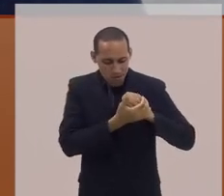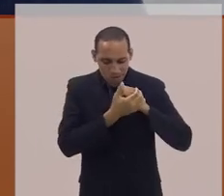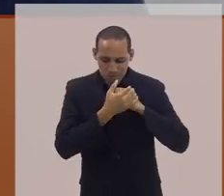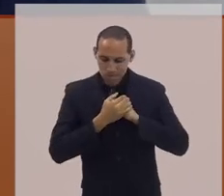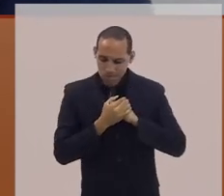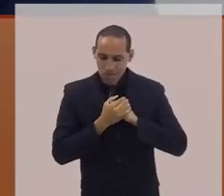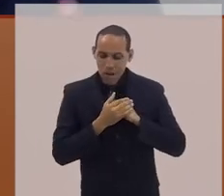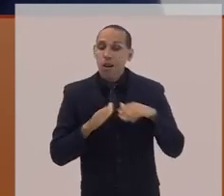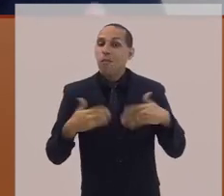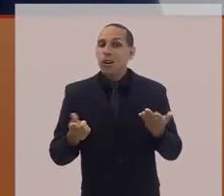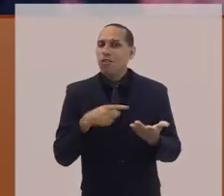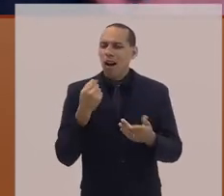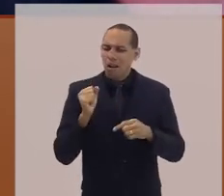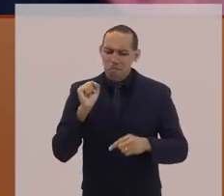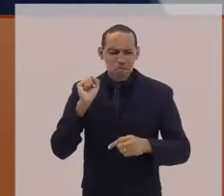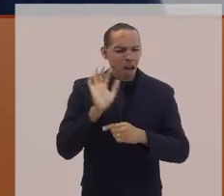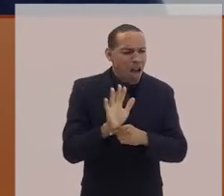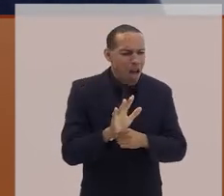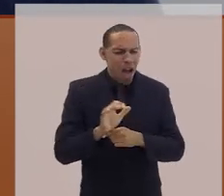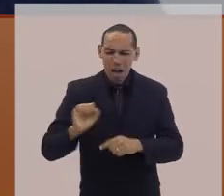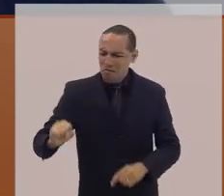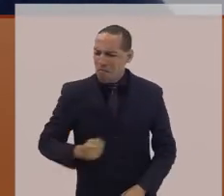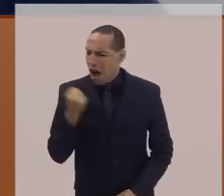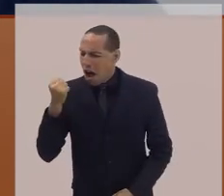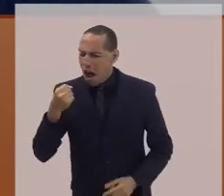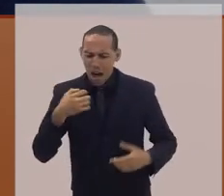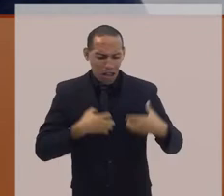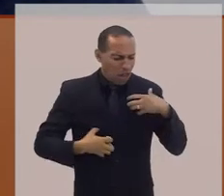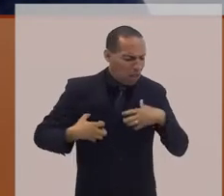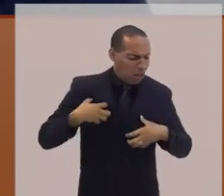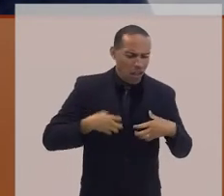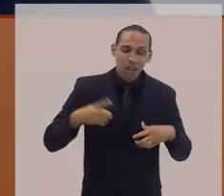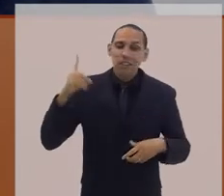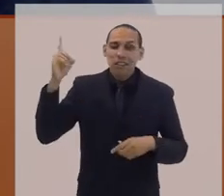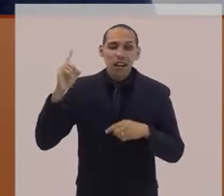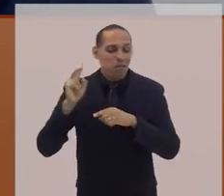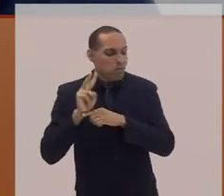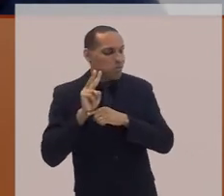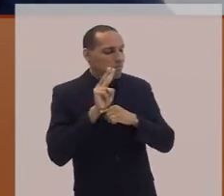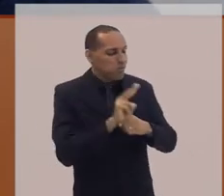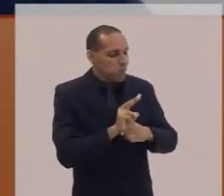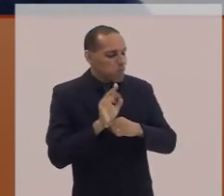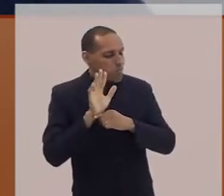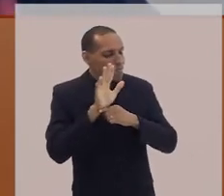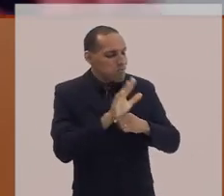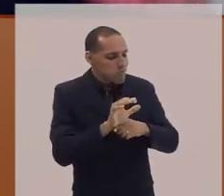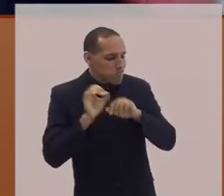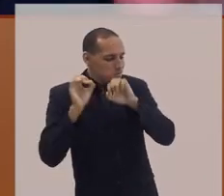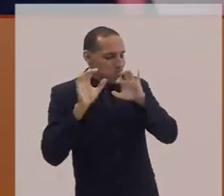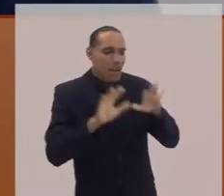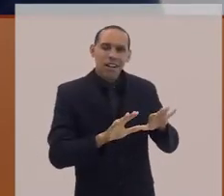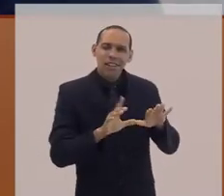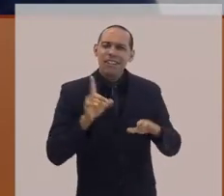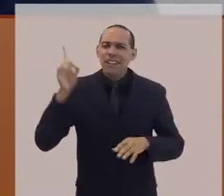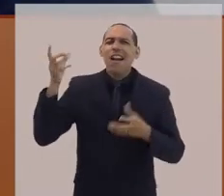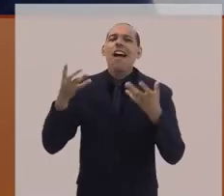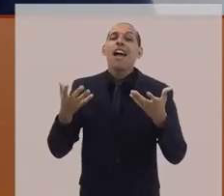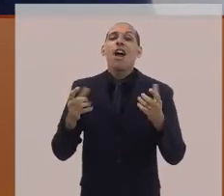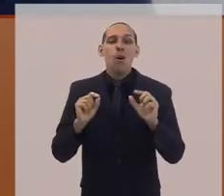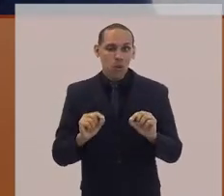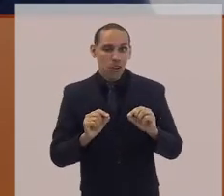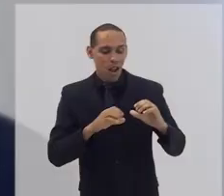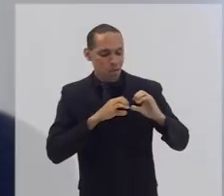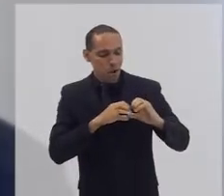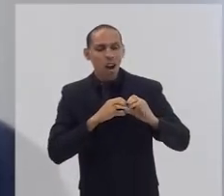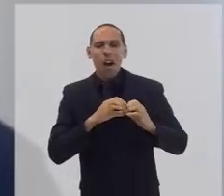Eu até creio que Deus prefere sempre a sinceridade do nosso coração do que uma maquiagem emocional.